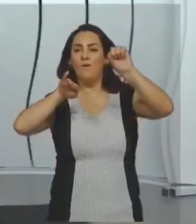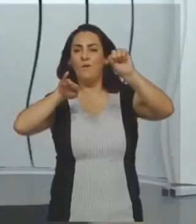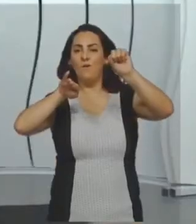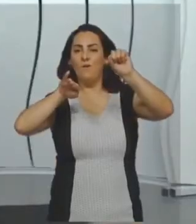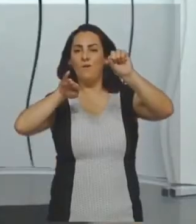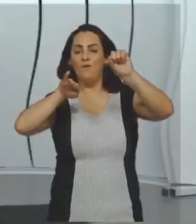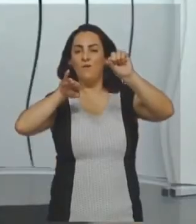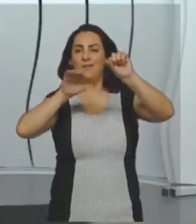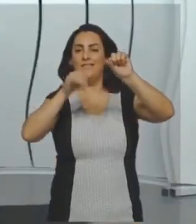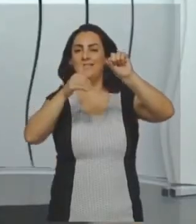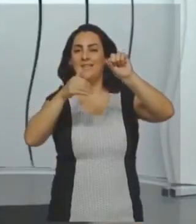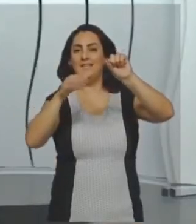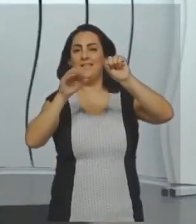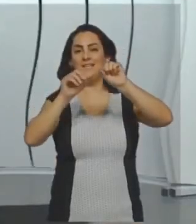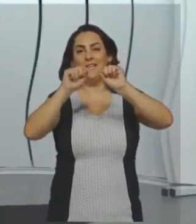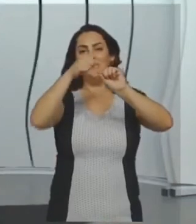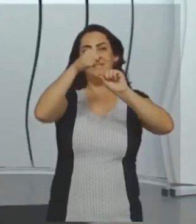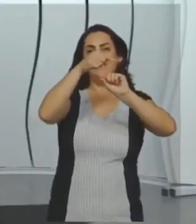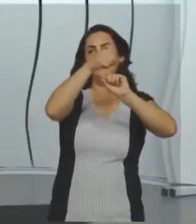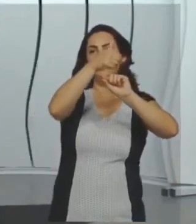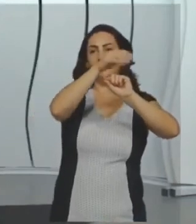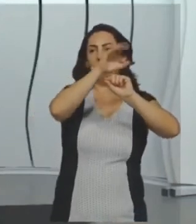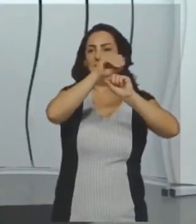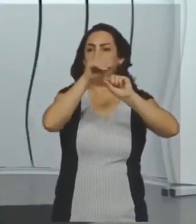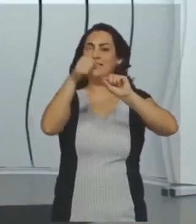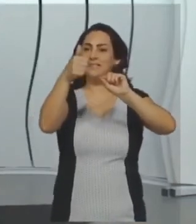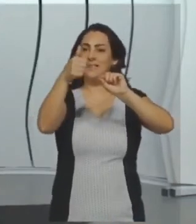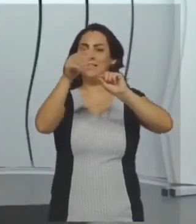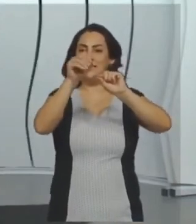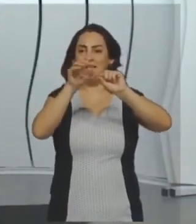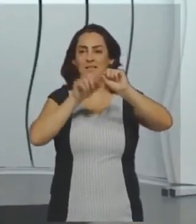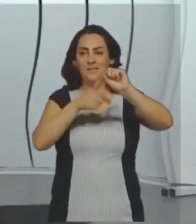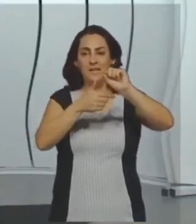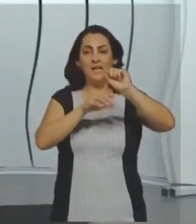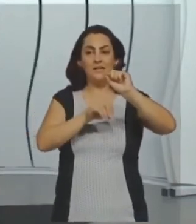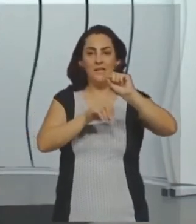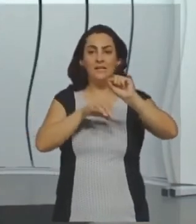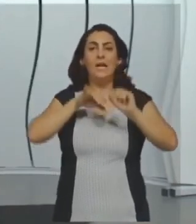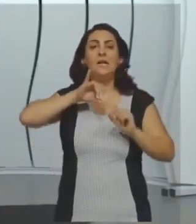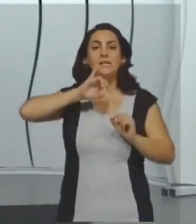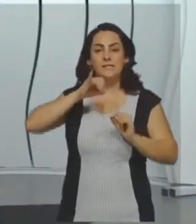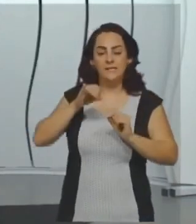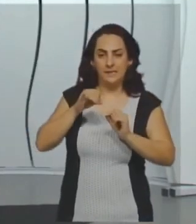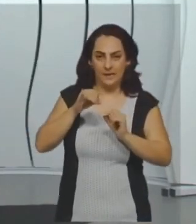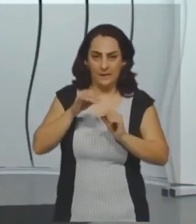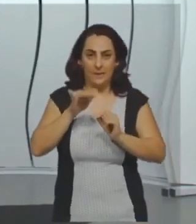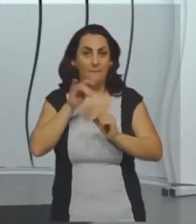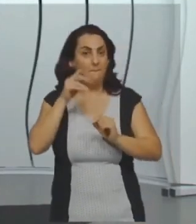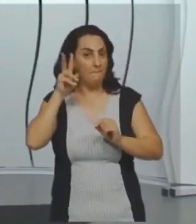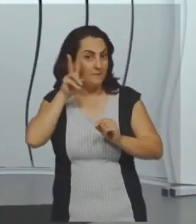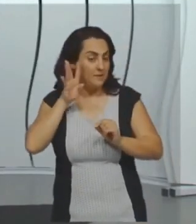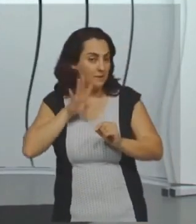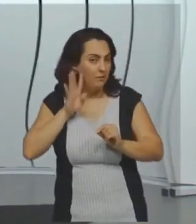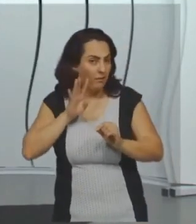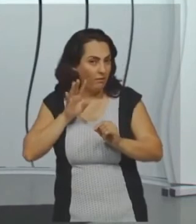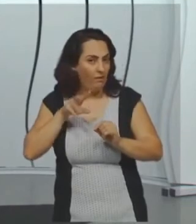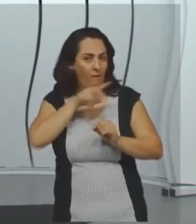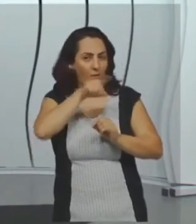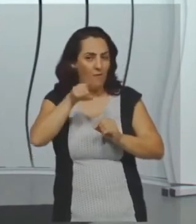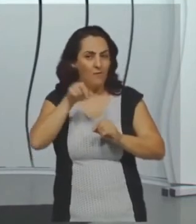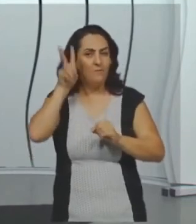medida. E este aqui, como que eu posso encontrar este x? Se eu somar este com este, tem que dar 180.